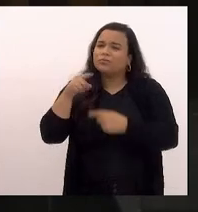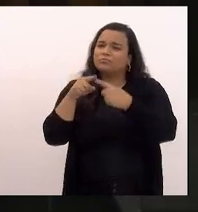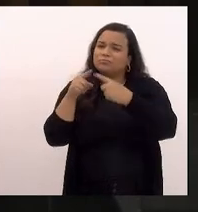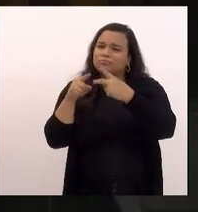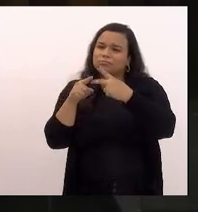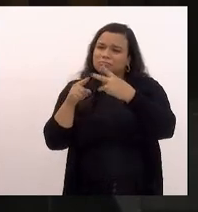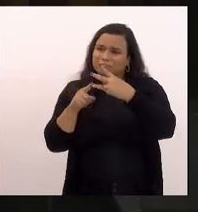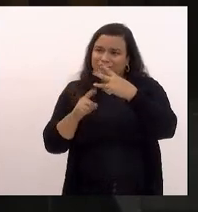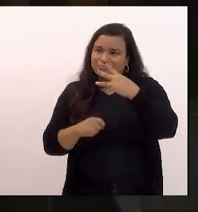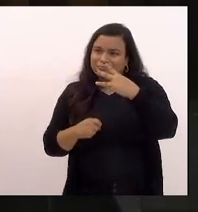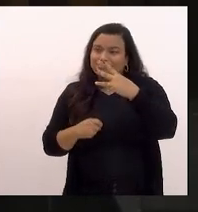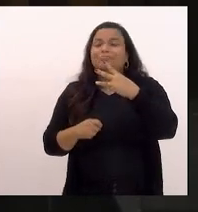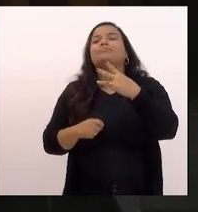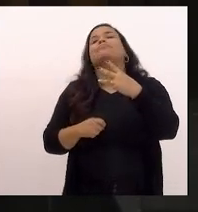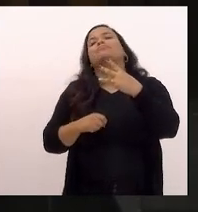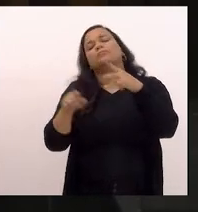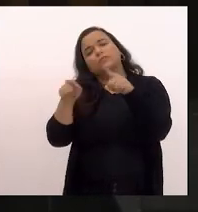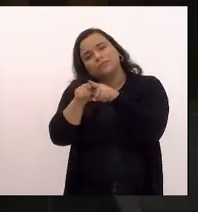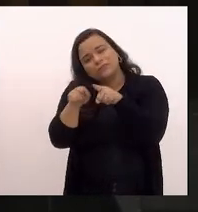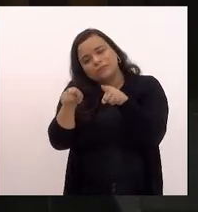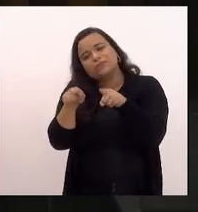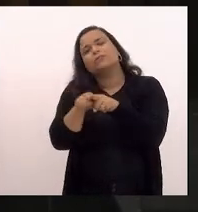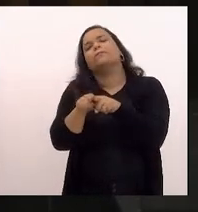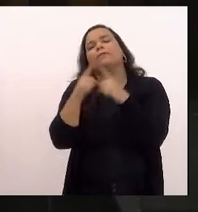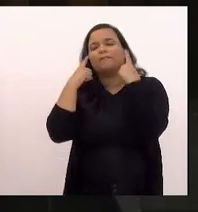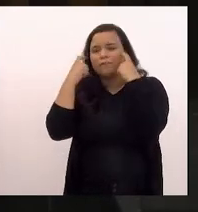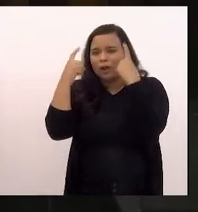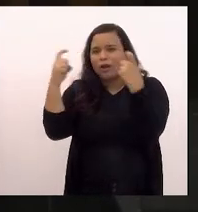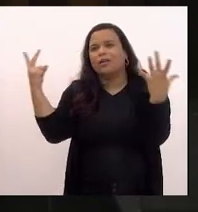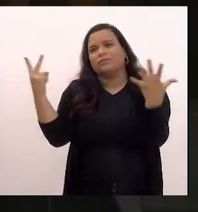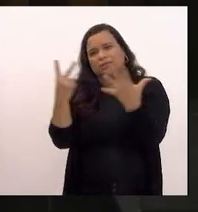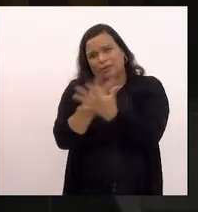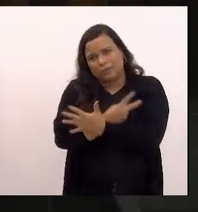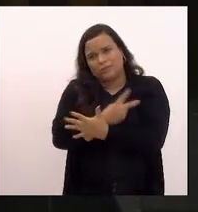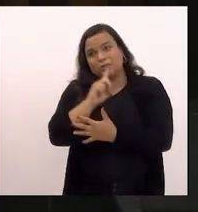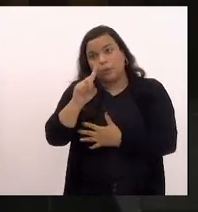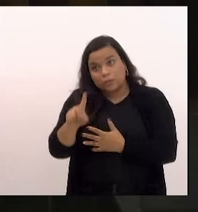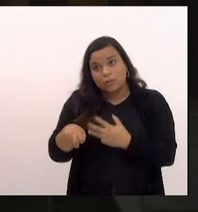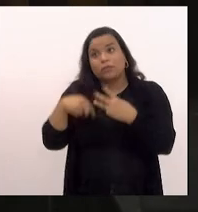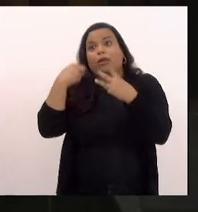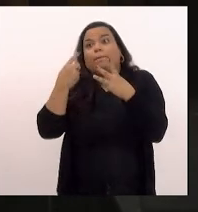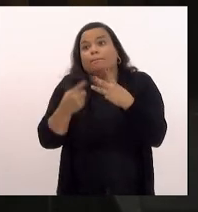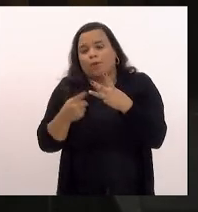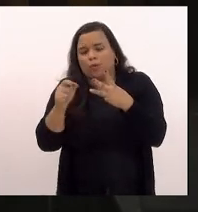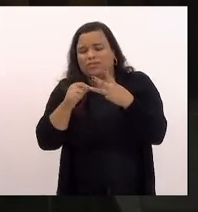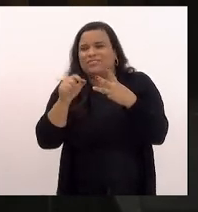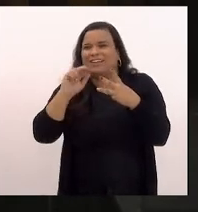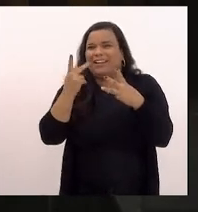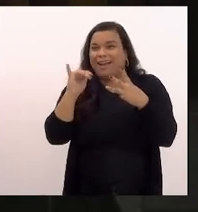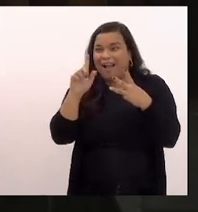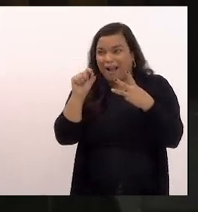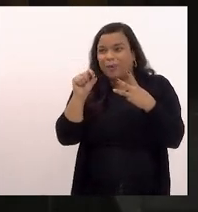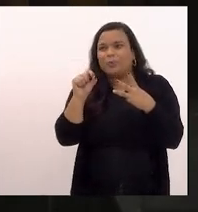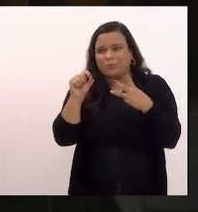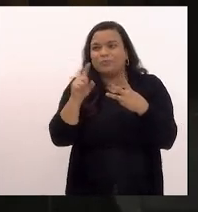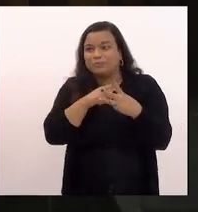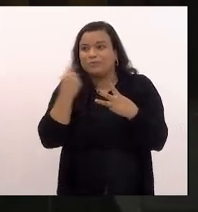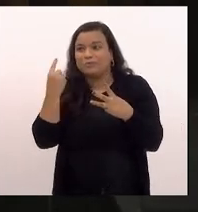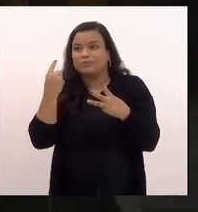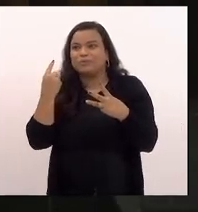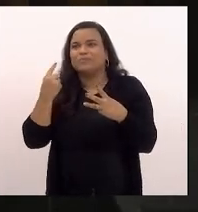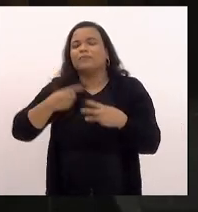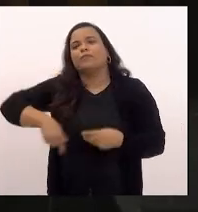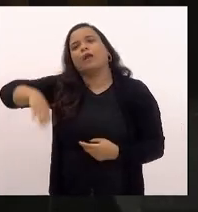e lamentar também a violência que se desdobrou ontem após o assassinato do Iago quando a guarda municipal foi